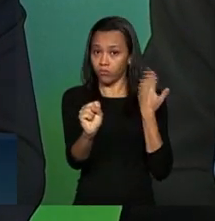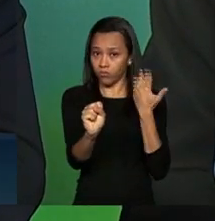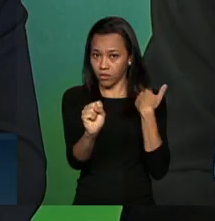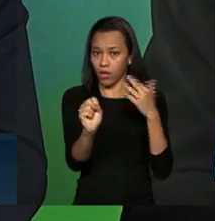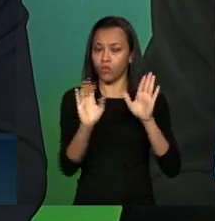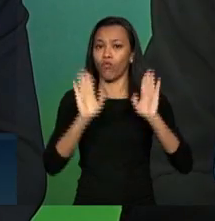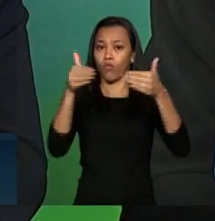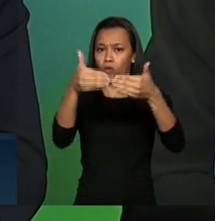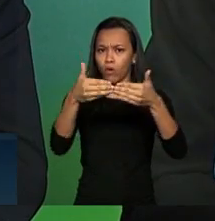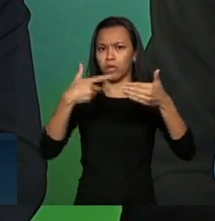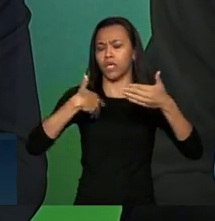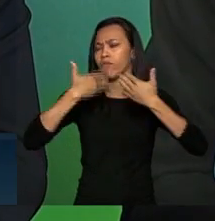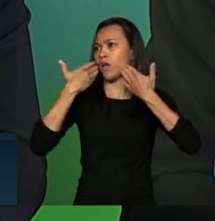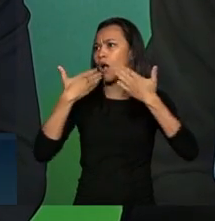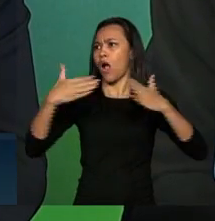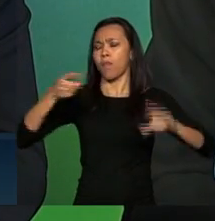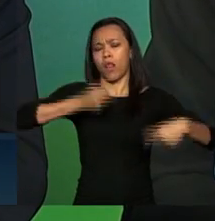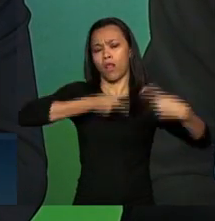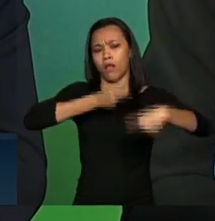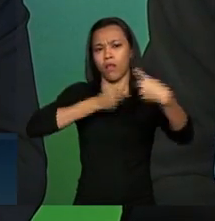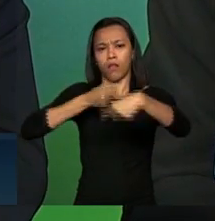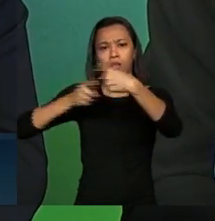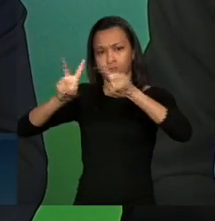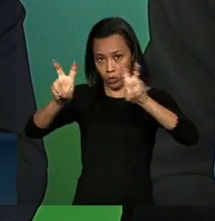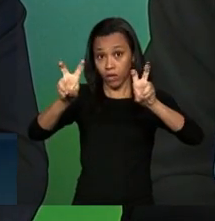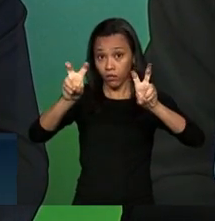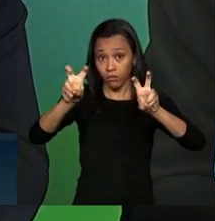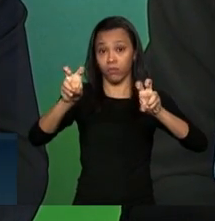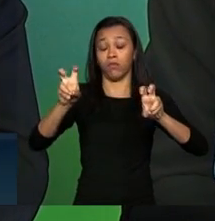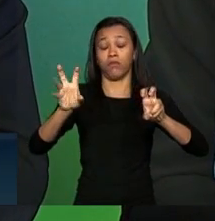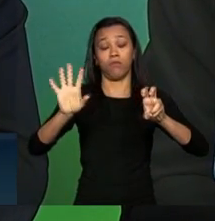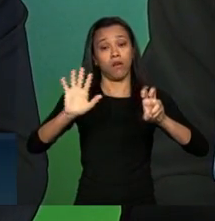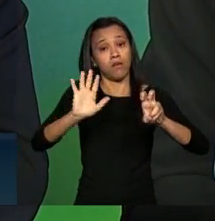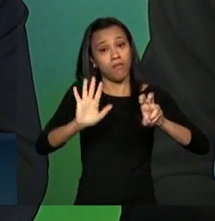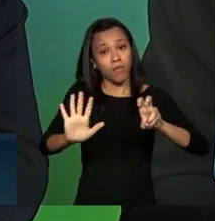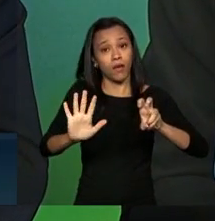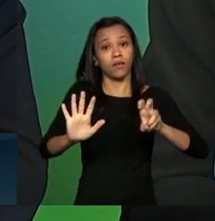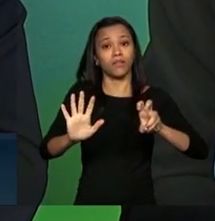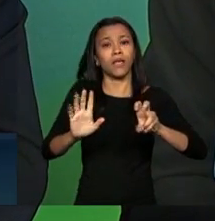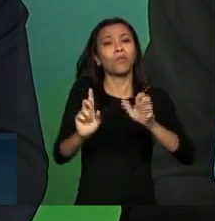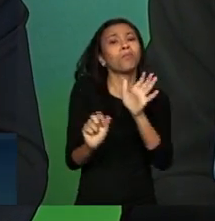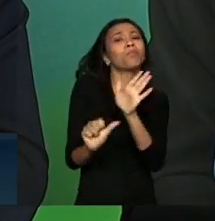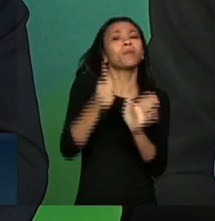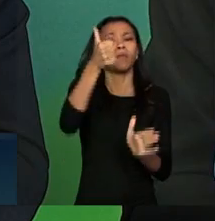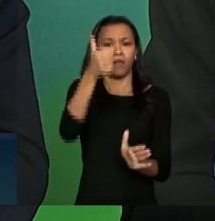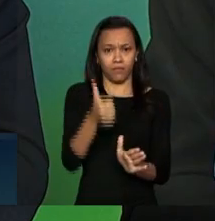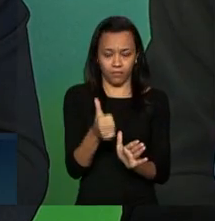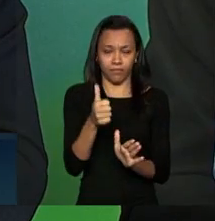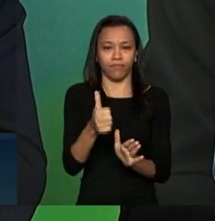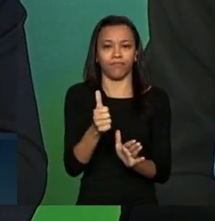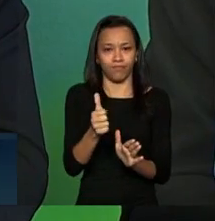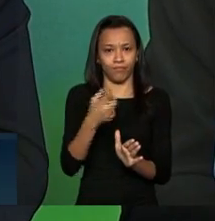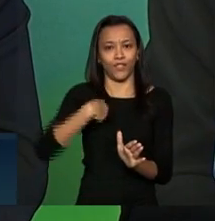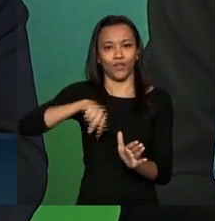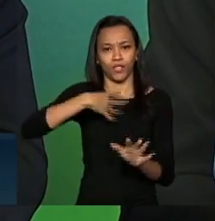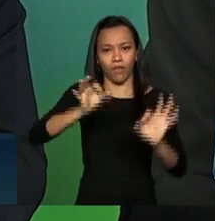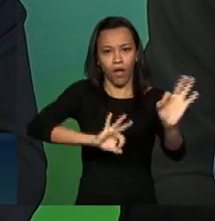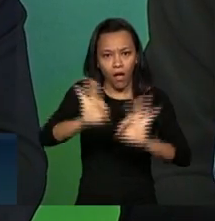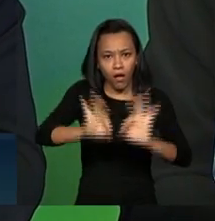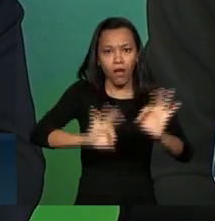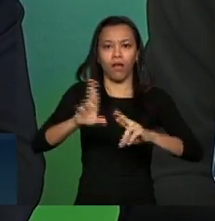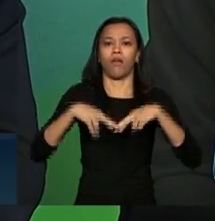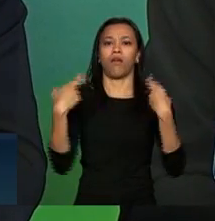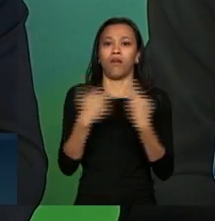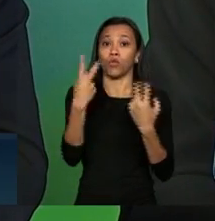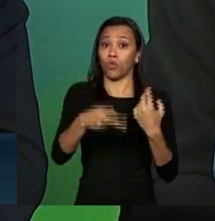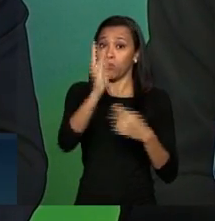fez um amplo debate mas de uma maneira equivocada porque era o primeiro que nós fazíamos no Brasil